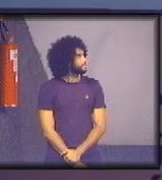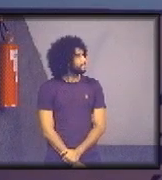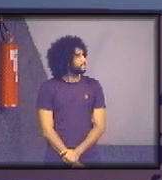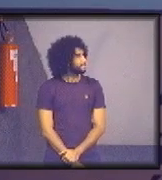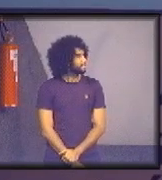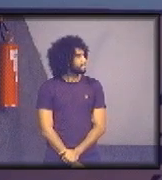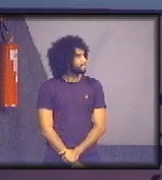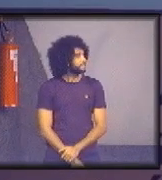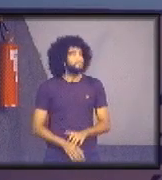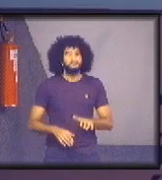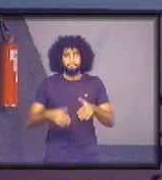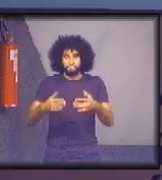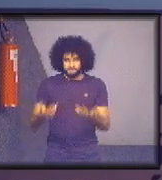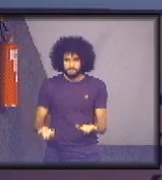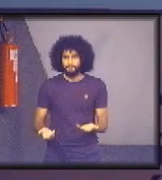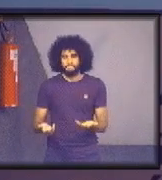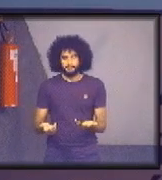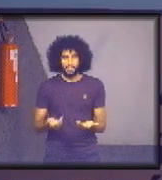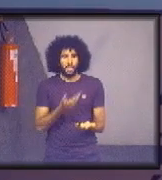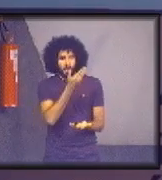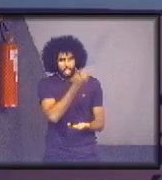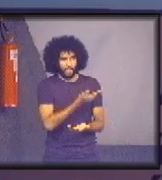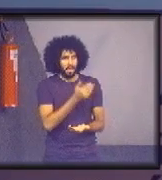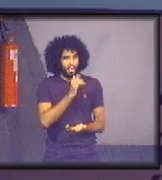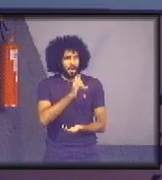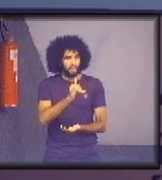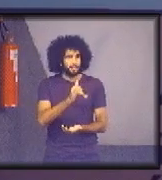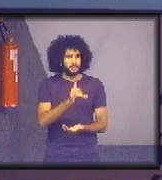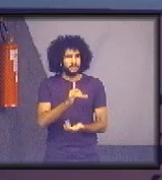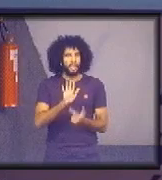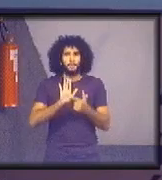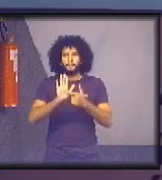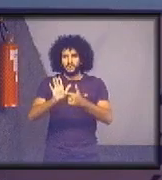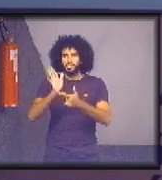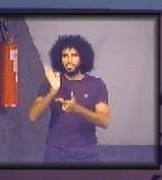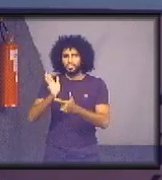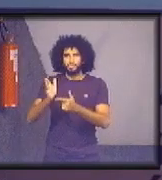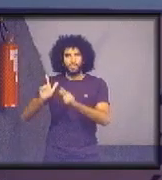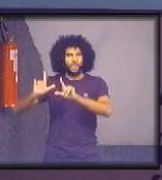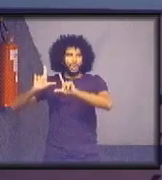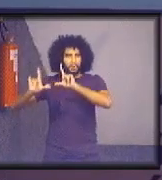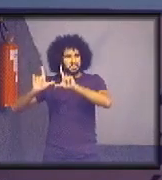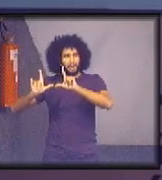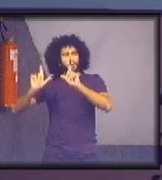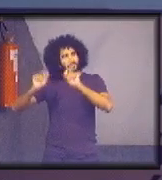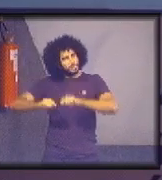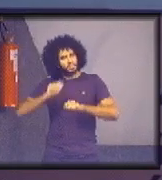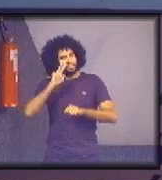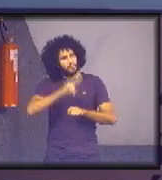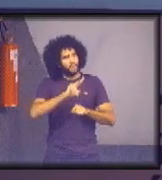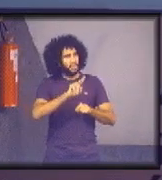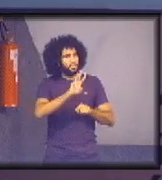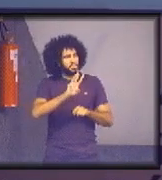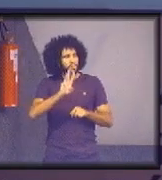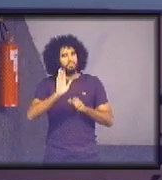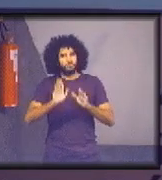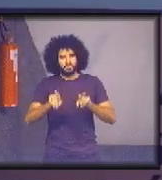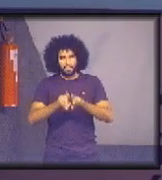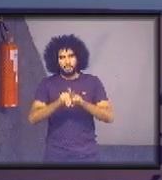tribunais? Então, gente, essas informações estão bem lúdicas no painel. Vocês podem acessar. Está disponível e pública.